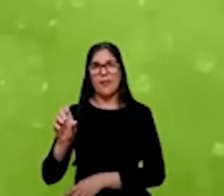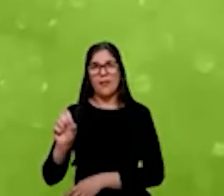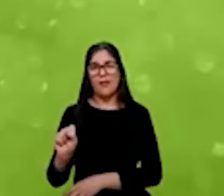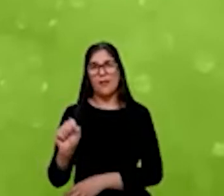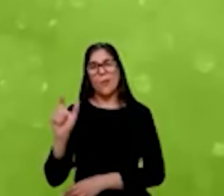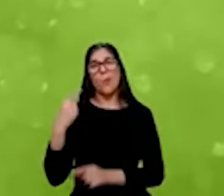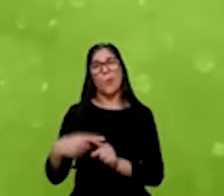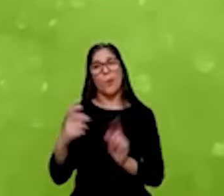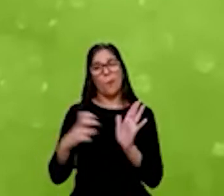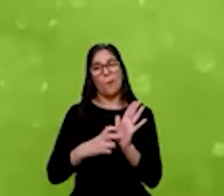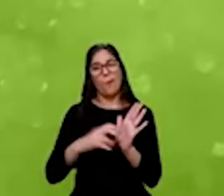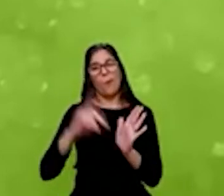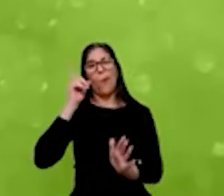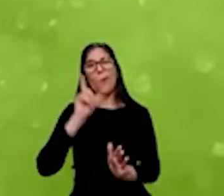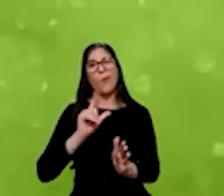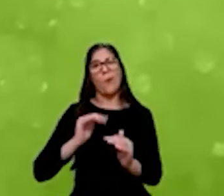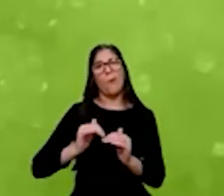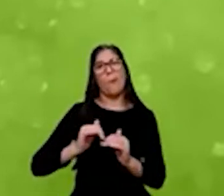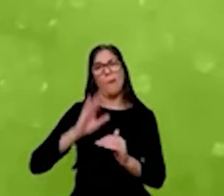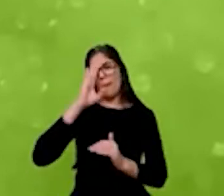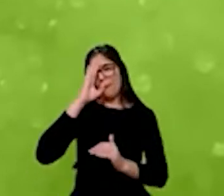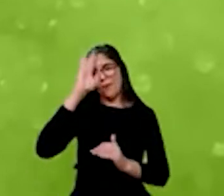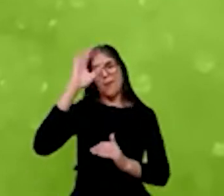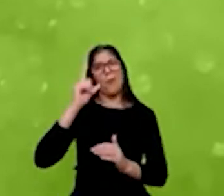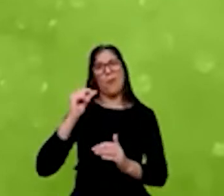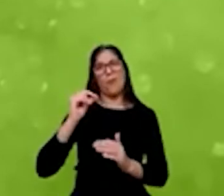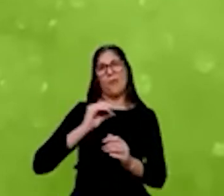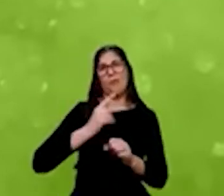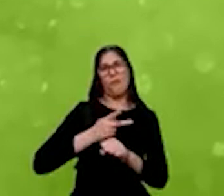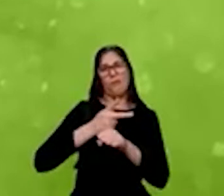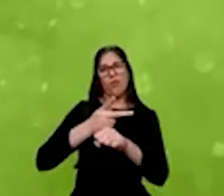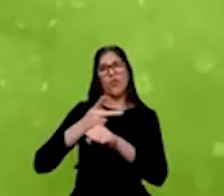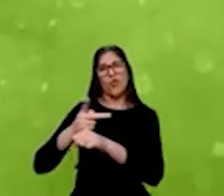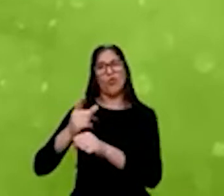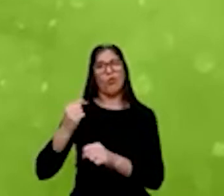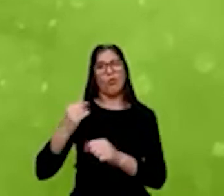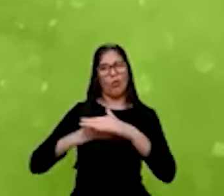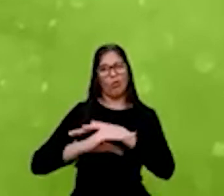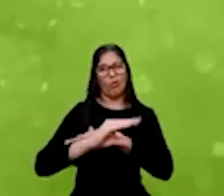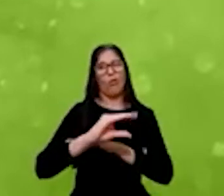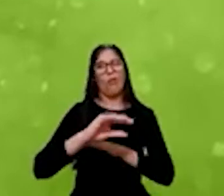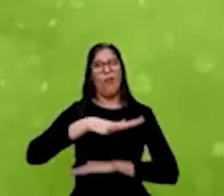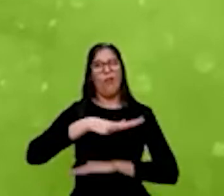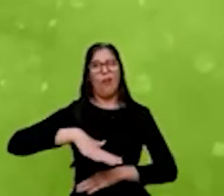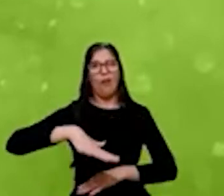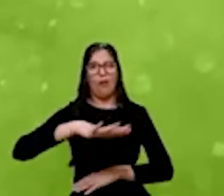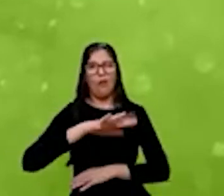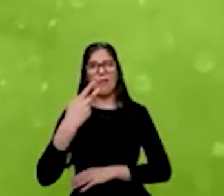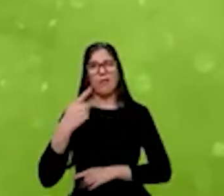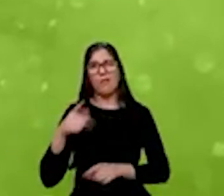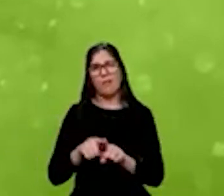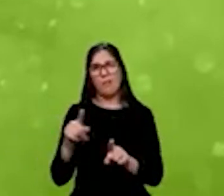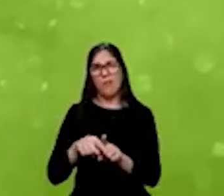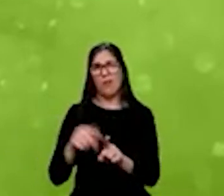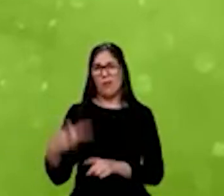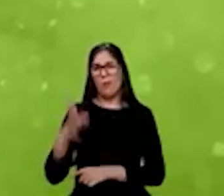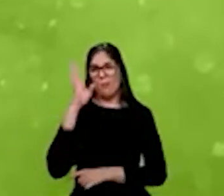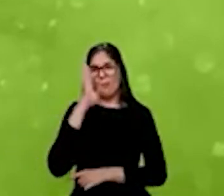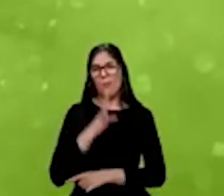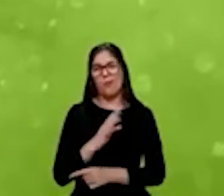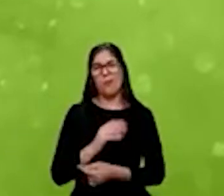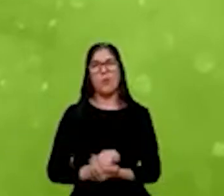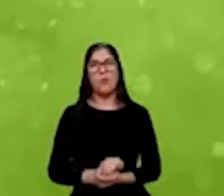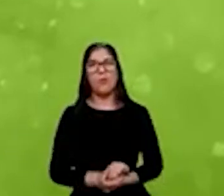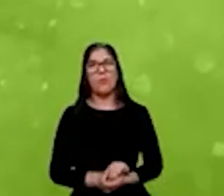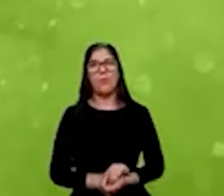um dos principais investidores de capital semente e de venture capital do Brasil. Essa relação de alavancagem que eu comentei